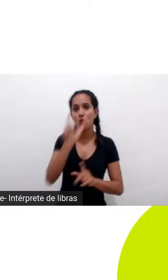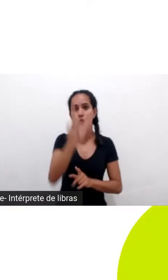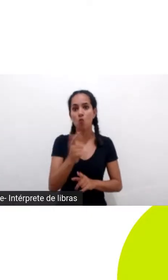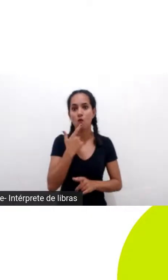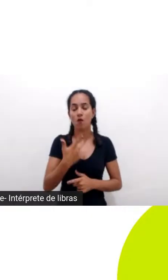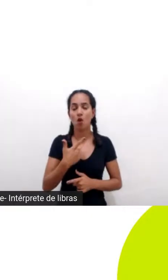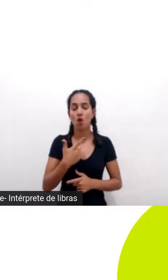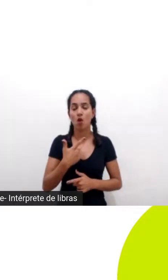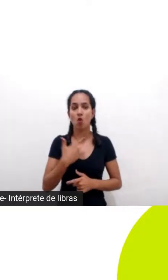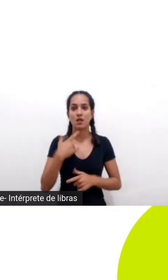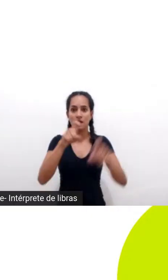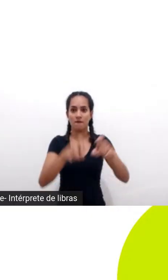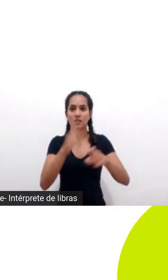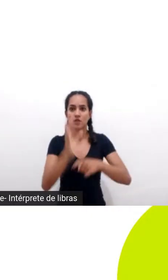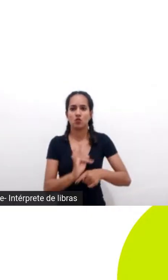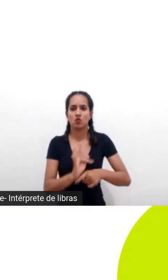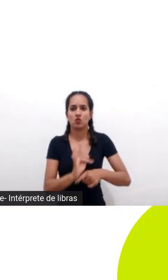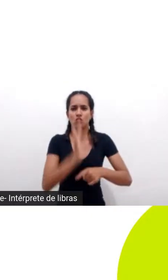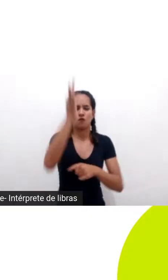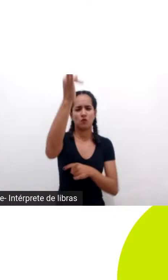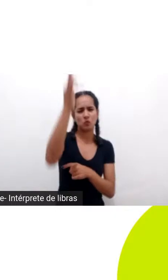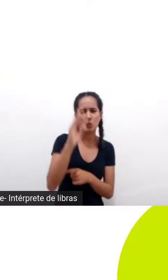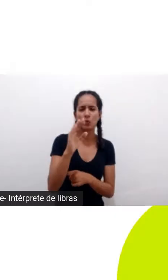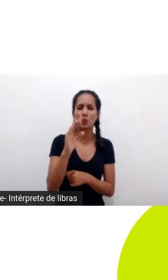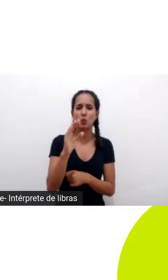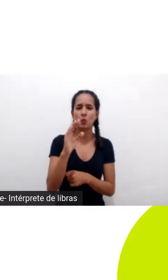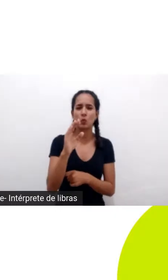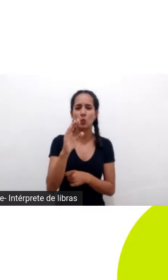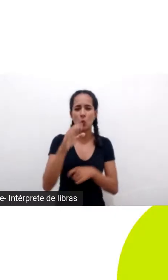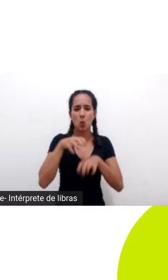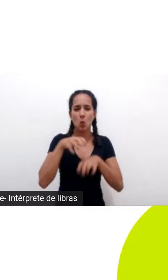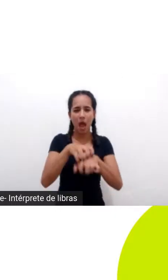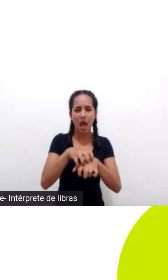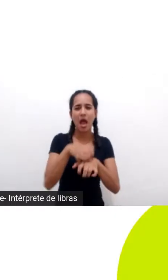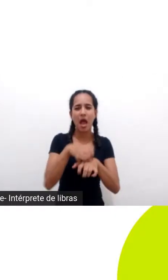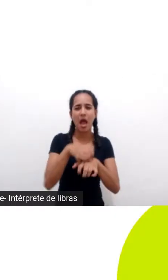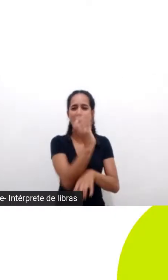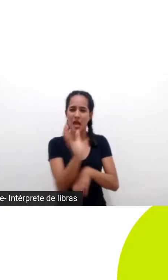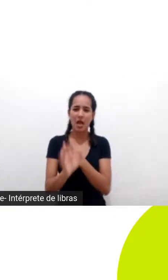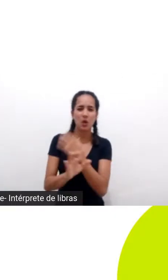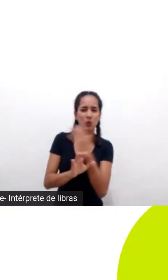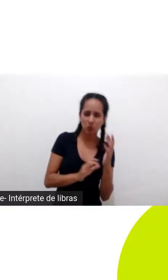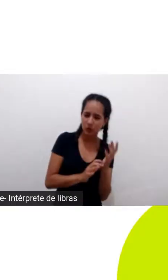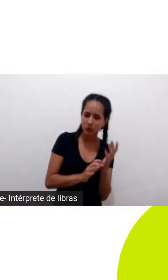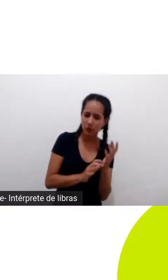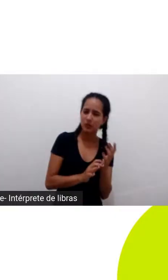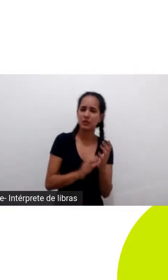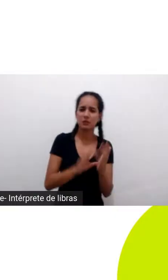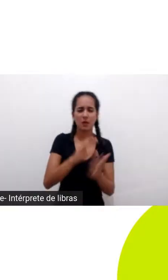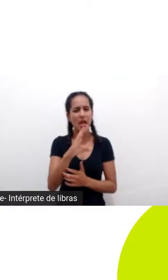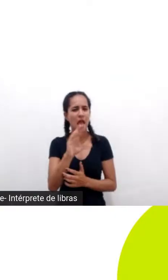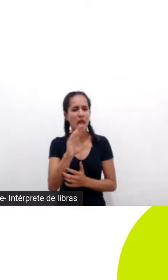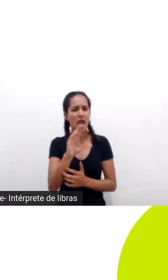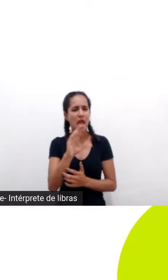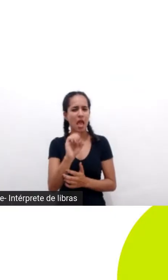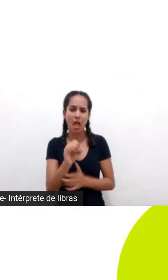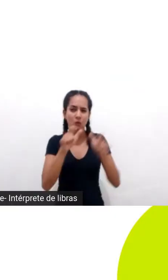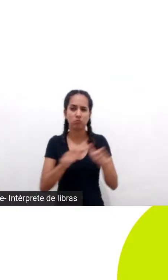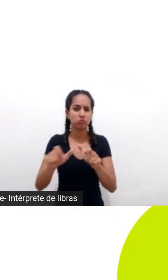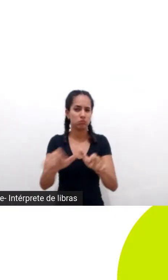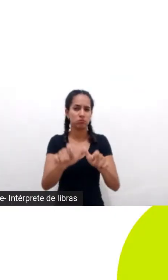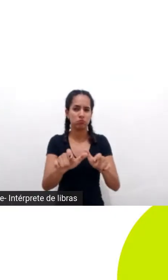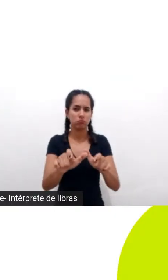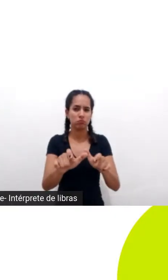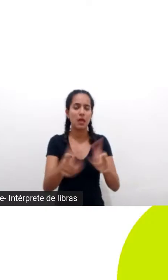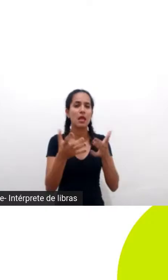futuro com agrofloresta ecoturismo ecovila enfim usar a fazenda dele como espaço de harmonia